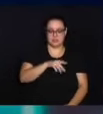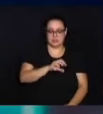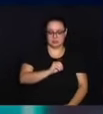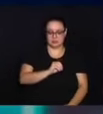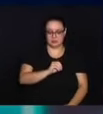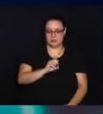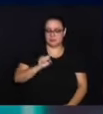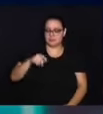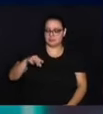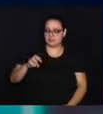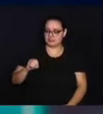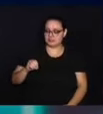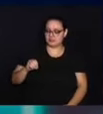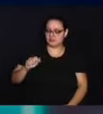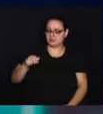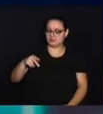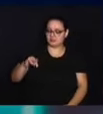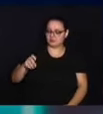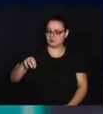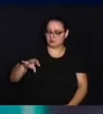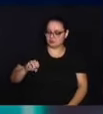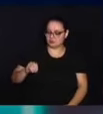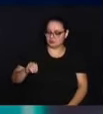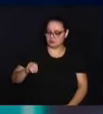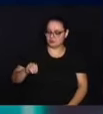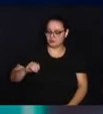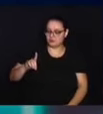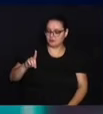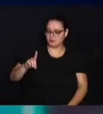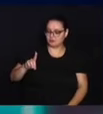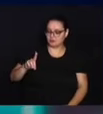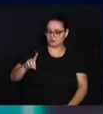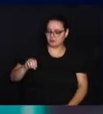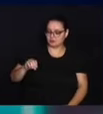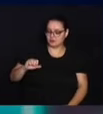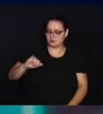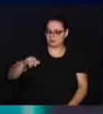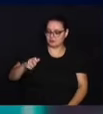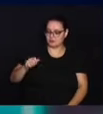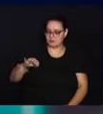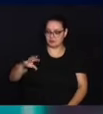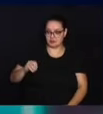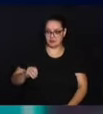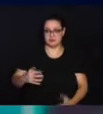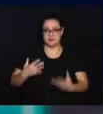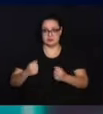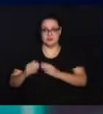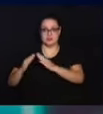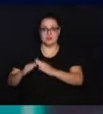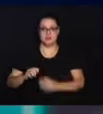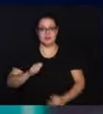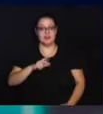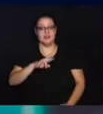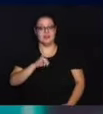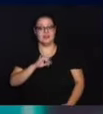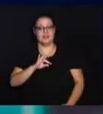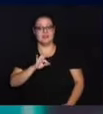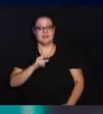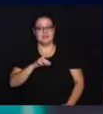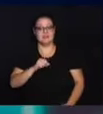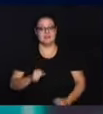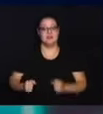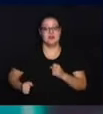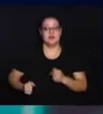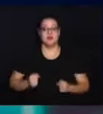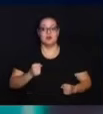e Santo Antônio do Jacinto. Onde foi recebido com uma grande festa dos moradores, que diziam, Aristides,